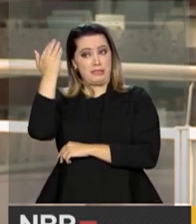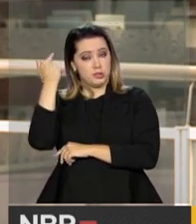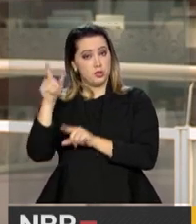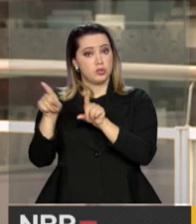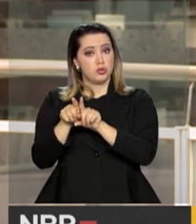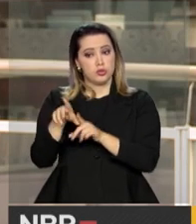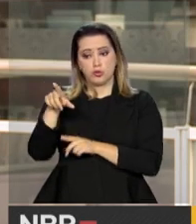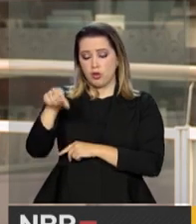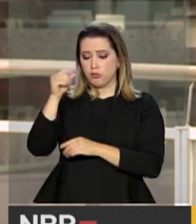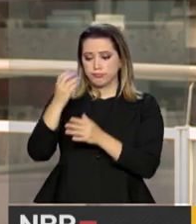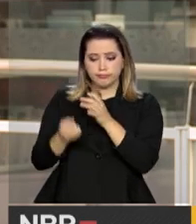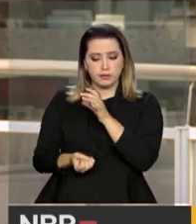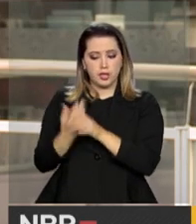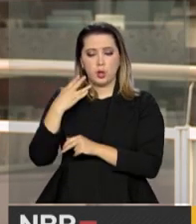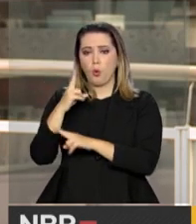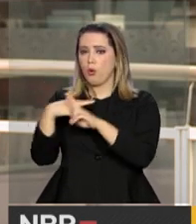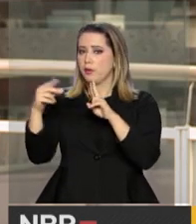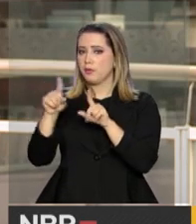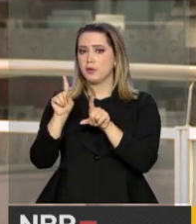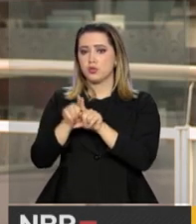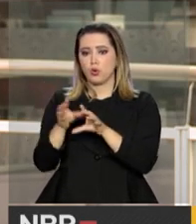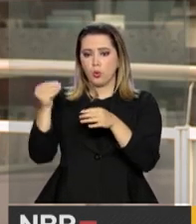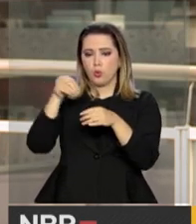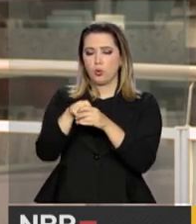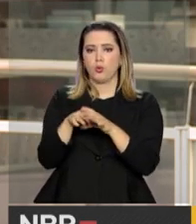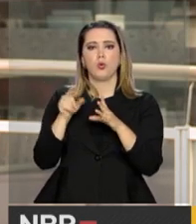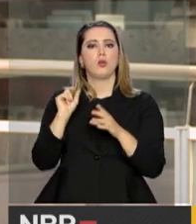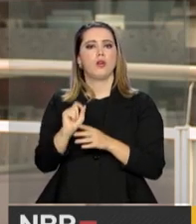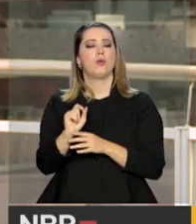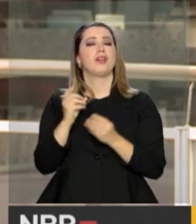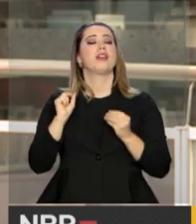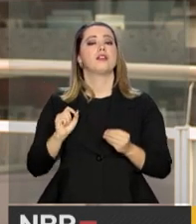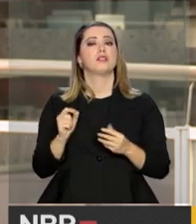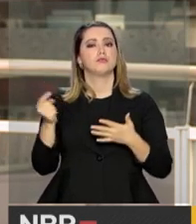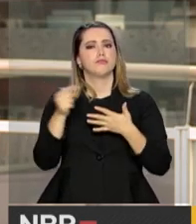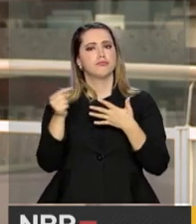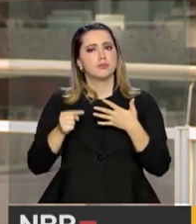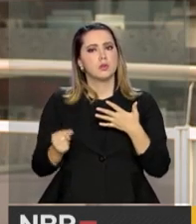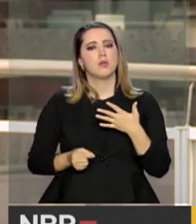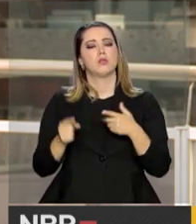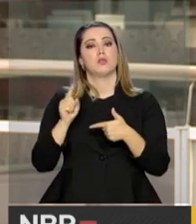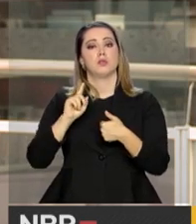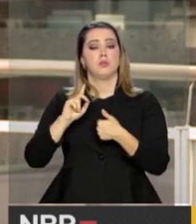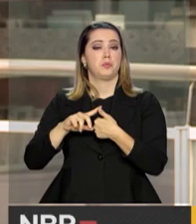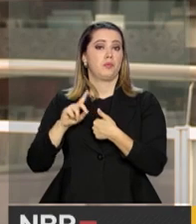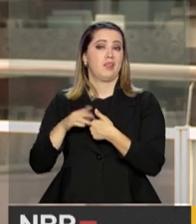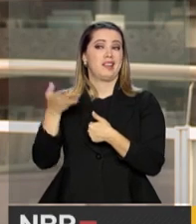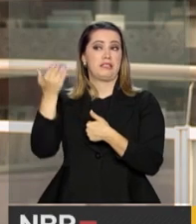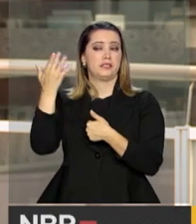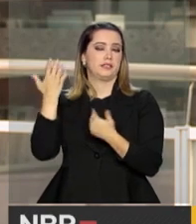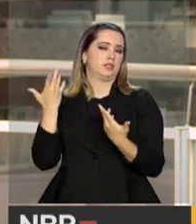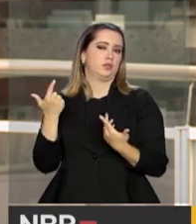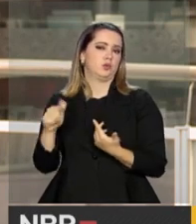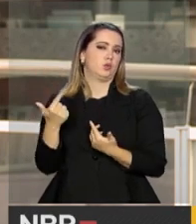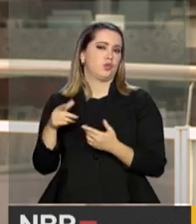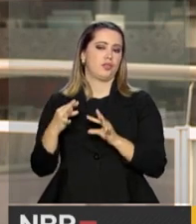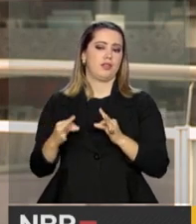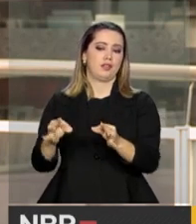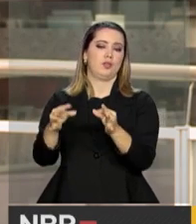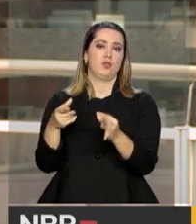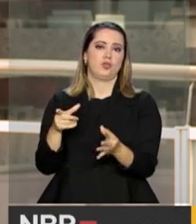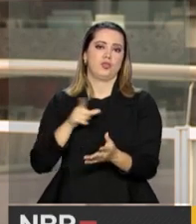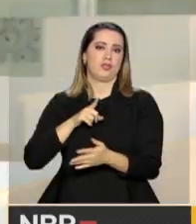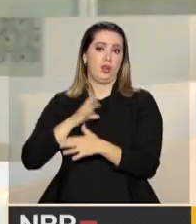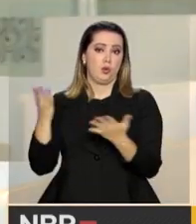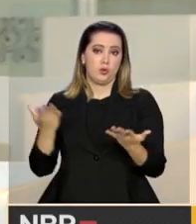fundamentos da EAD dentro da UNB. Quais foram esses fundamentos? No momento, ele não tinha a tecnologia que